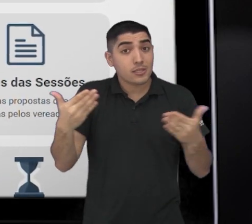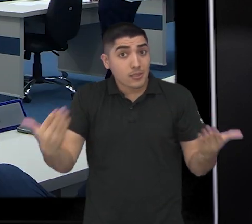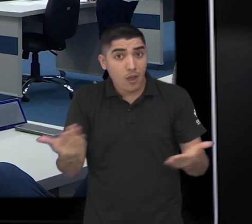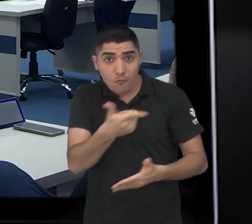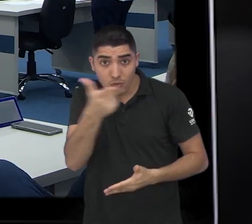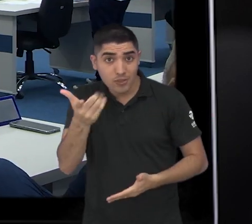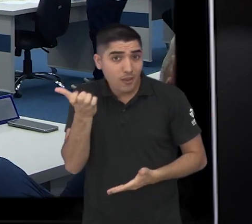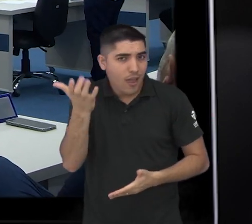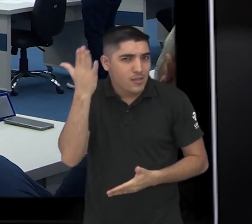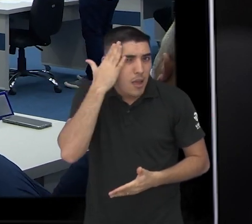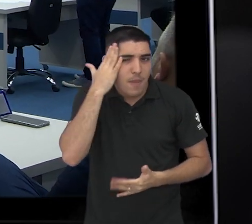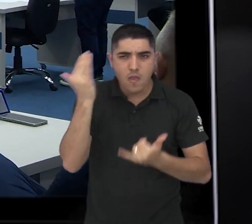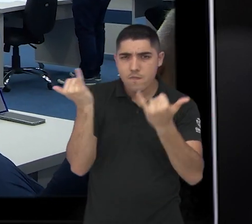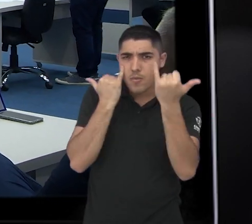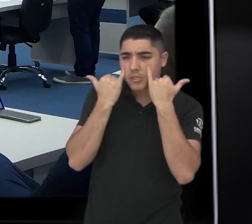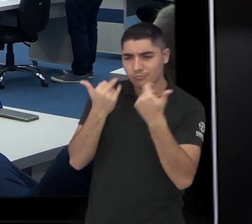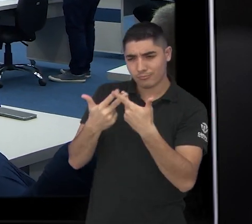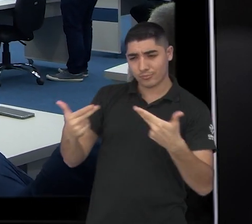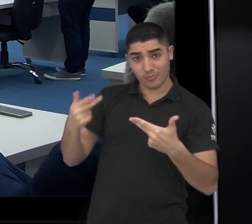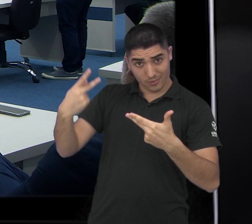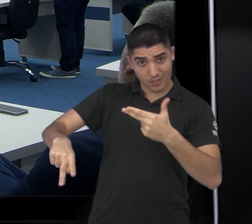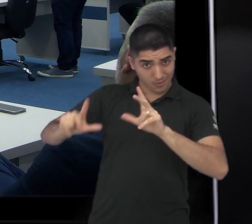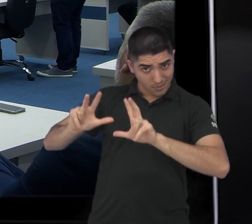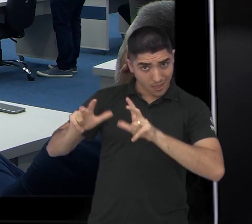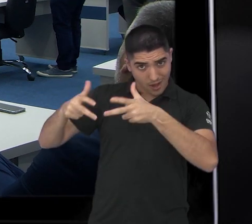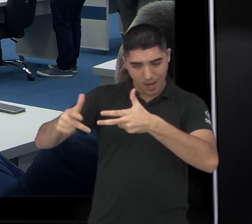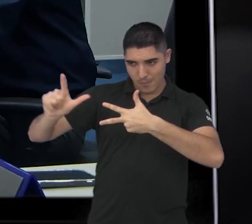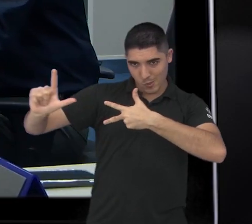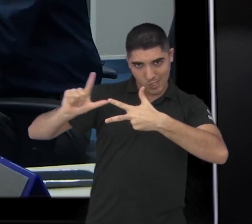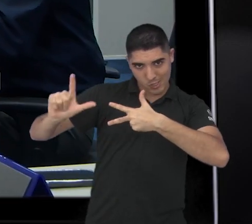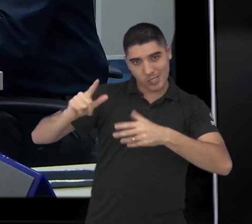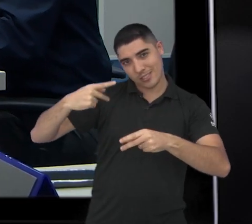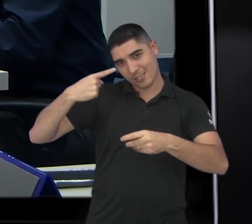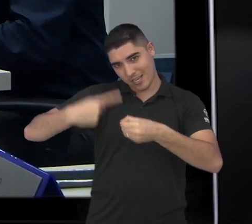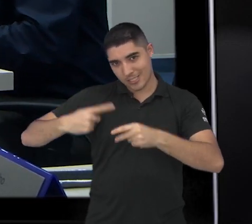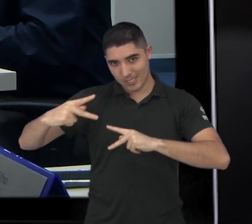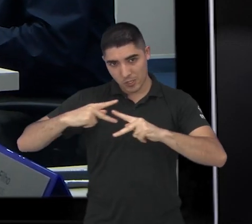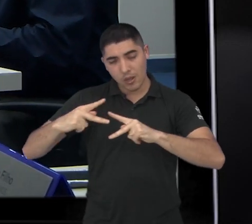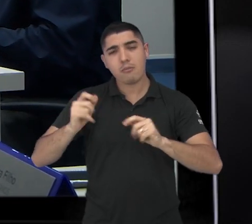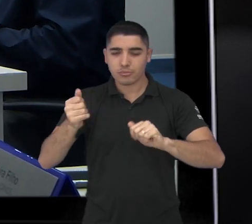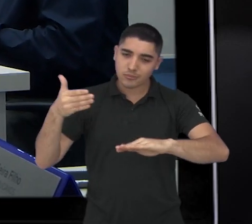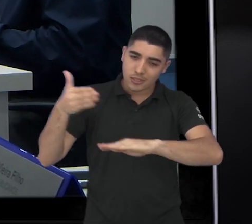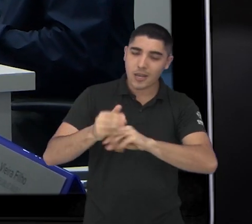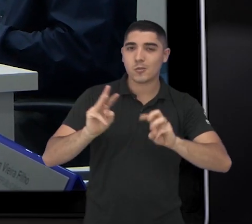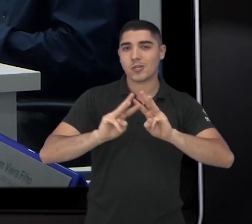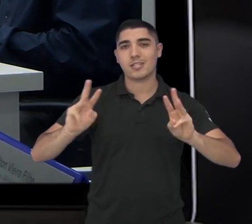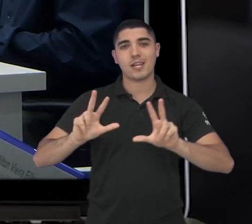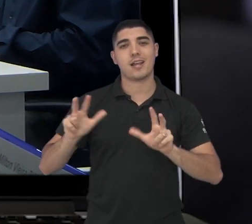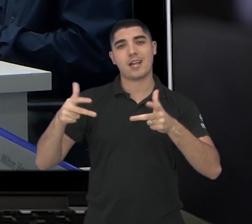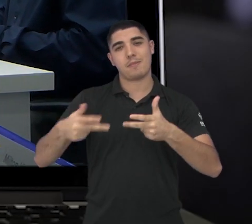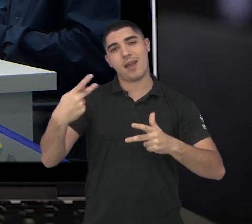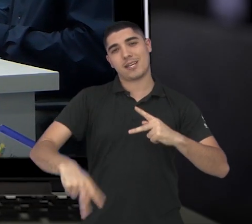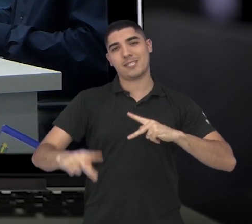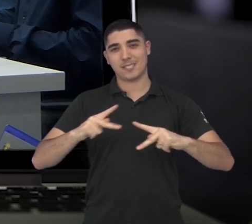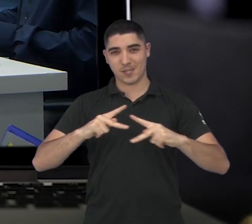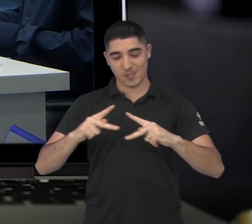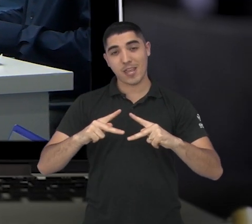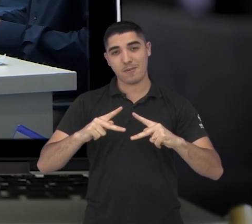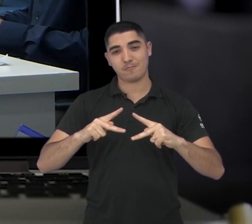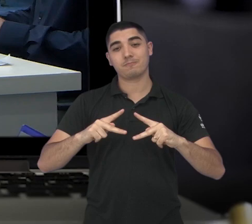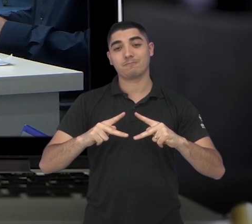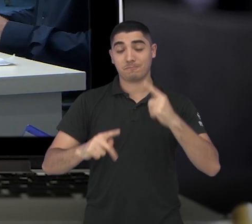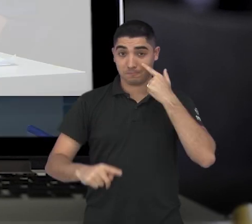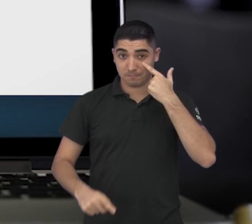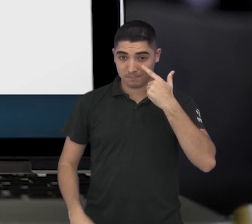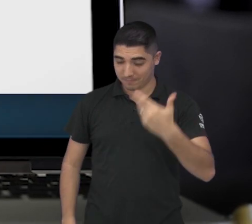Portanto, para ficar bem informado sobre o Legislativo Municipal e o trabalho dos vereadores, acesse o portal da Câmara de São José dos